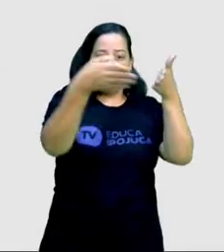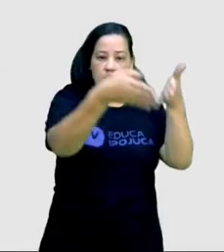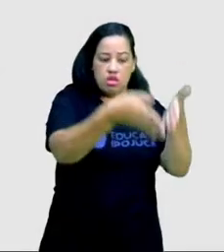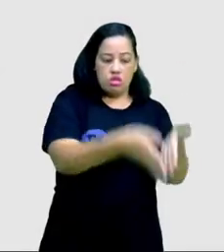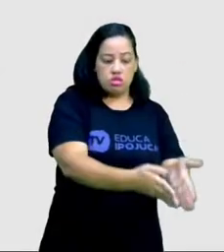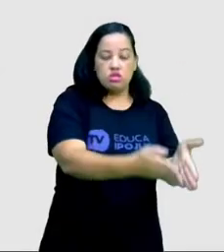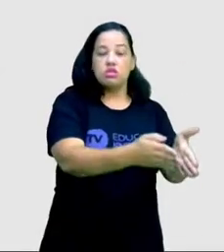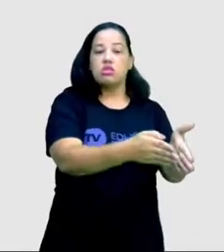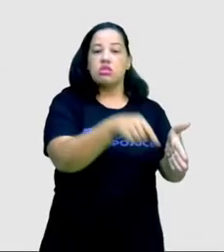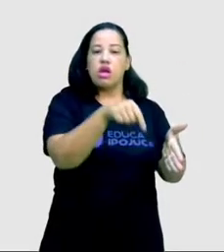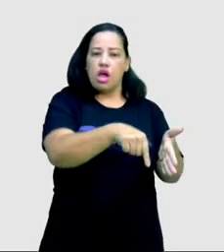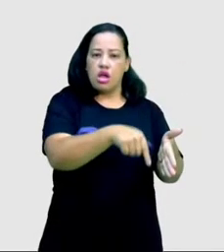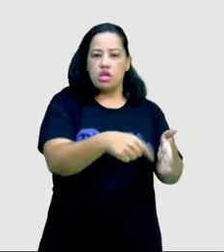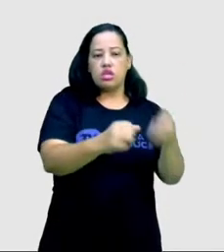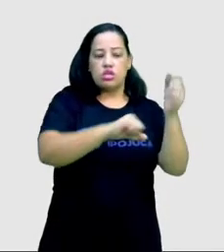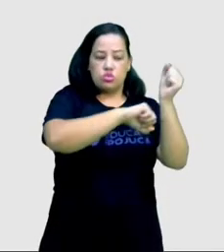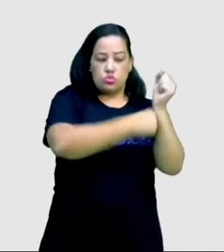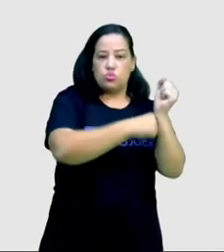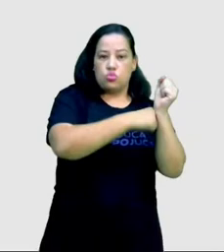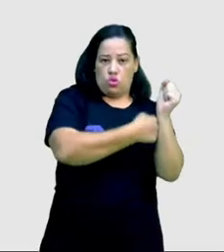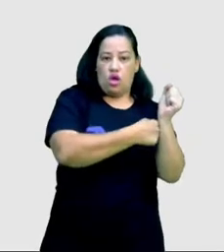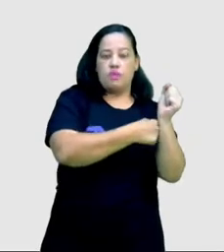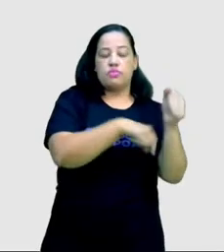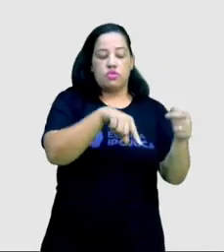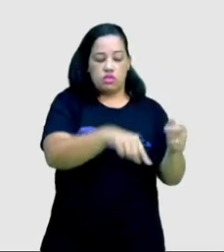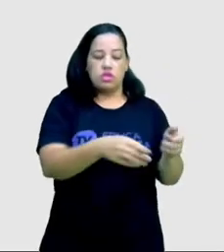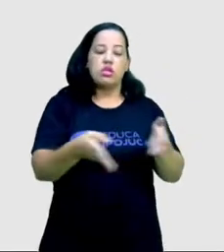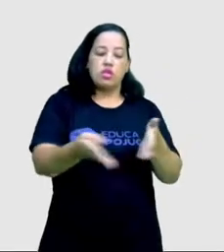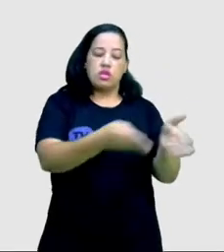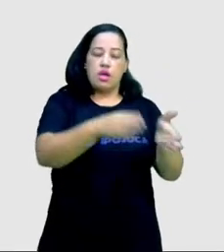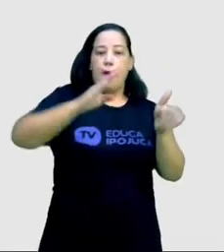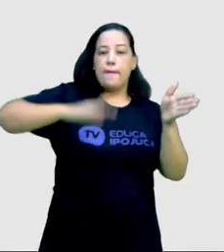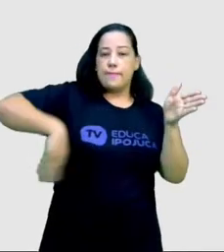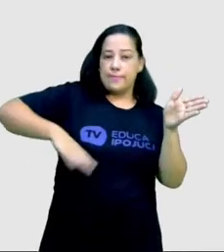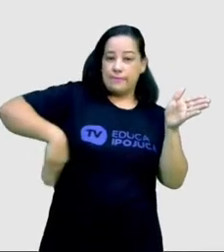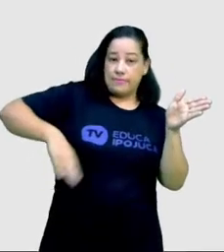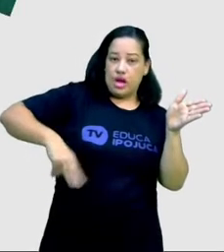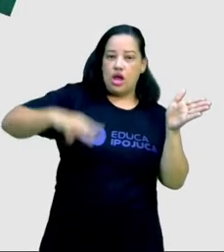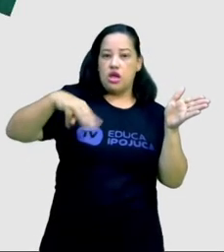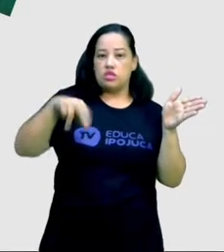entre o porto de Suape e a praia de Muro Alto.